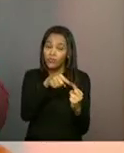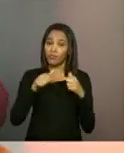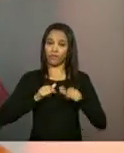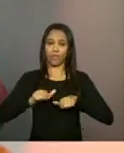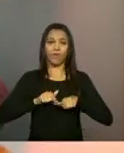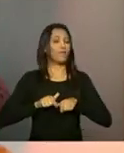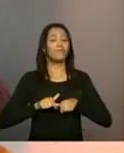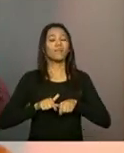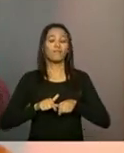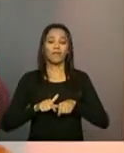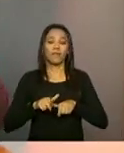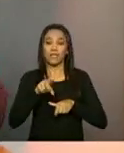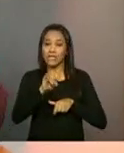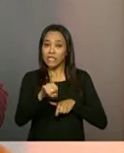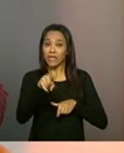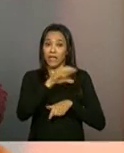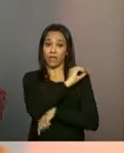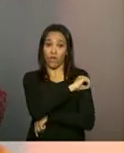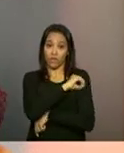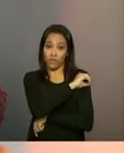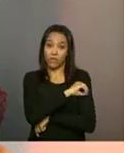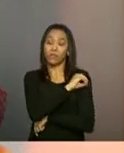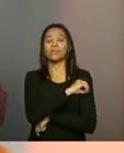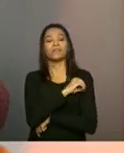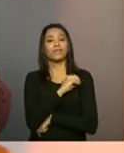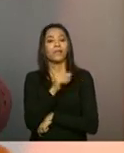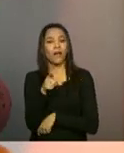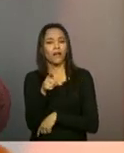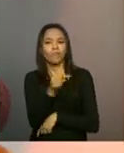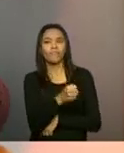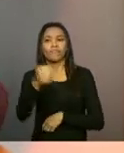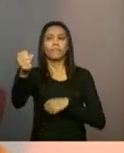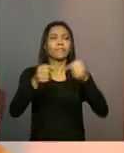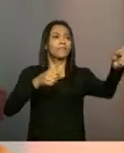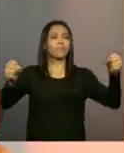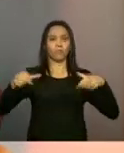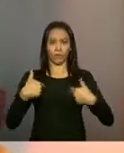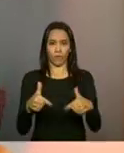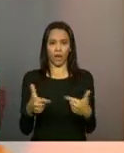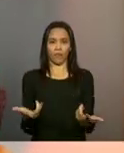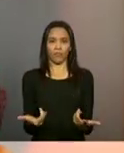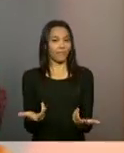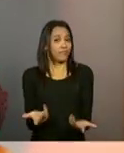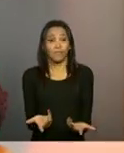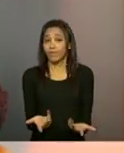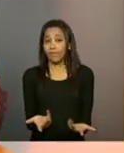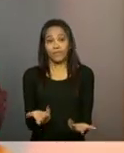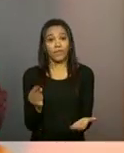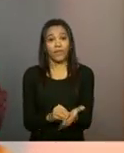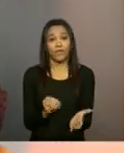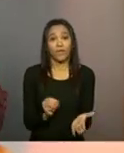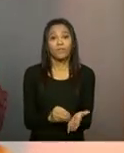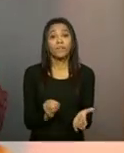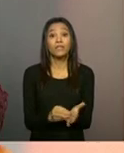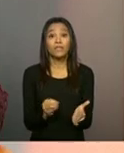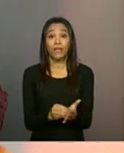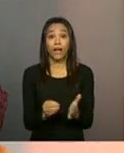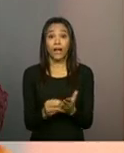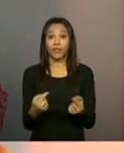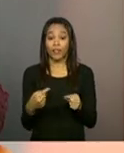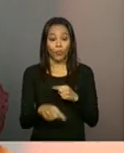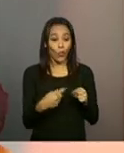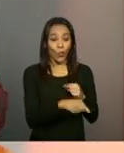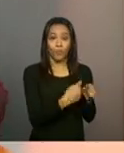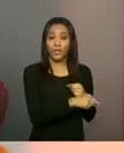estão conseguindo gerar inclusão no mundo do trabalho? Possivelmente não, porque vai faltar articulação com as políticas de trabalho e